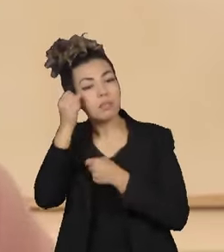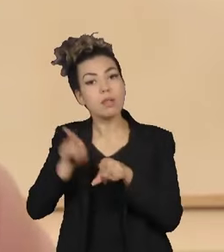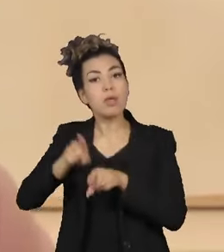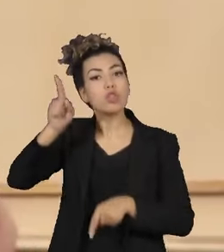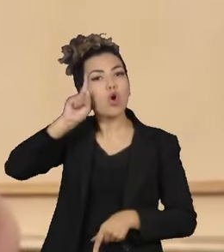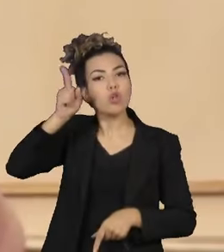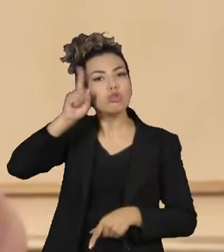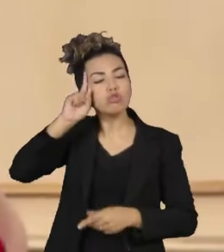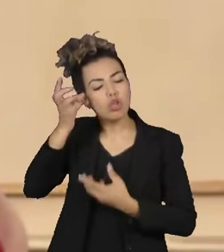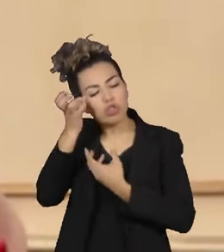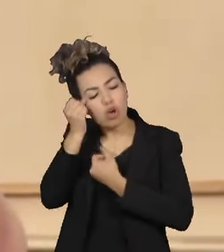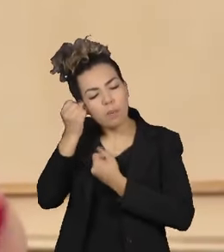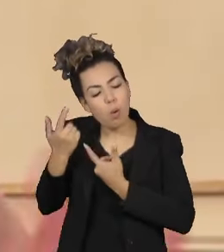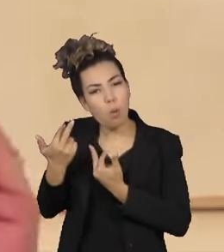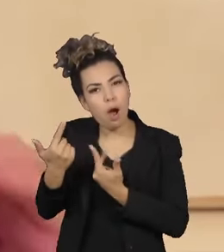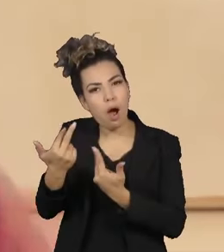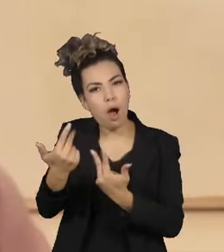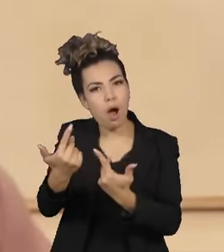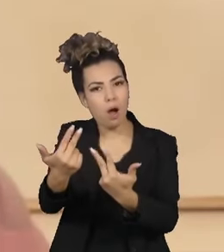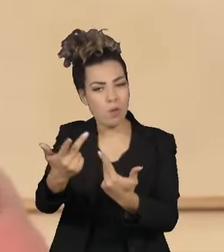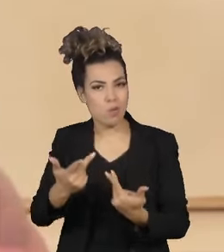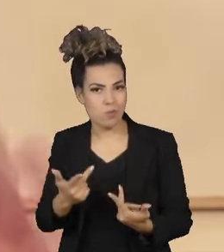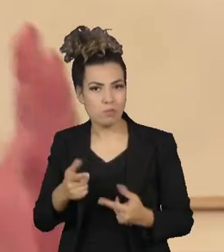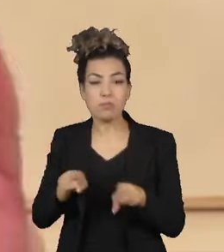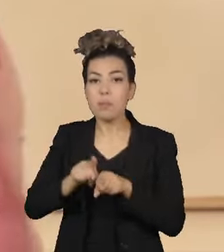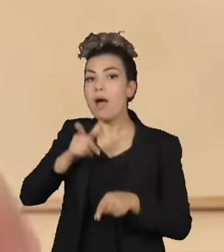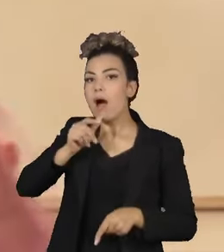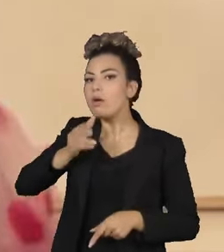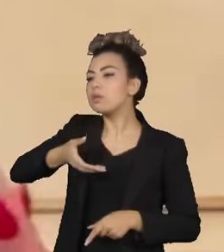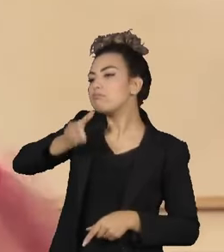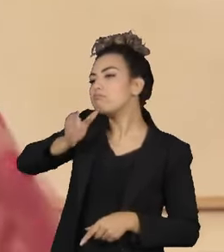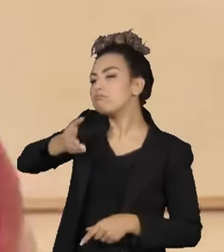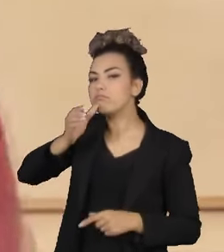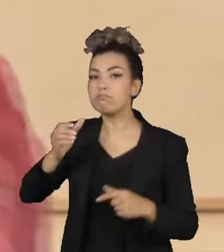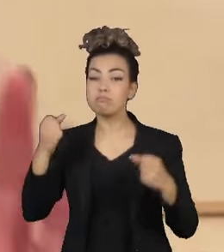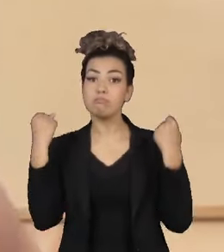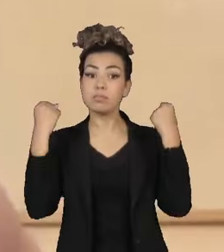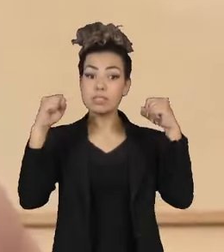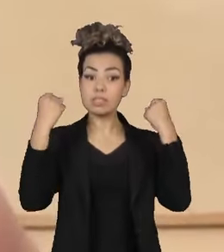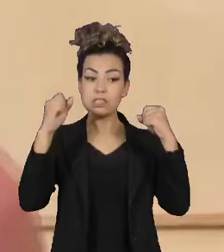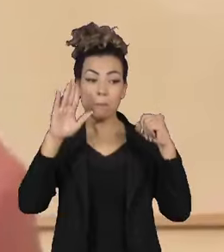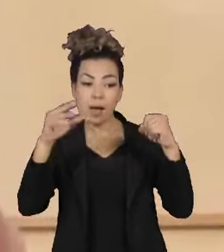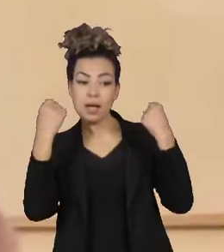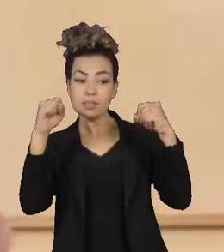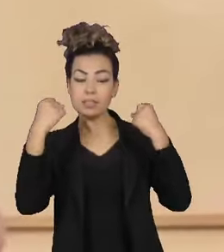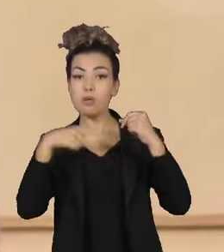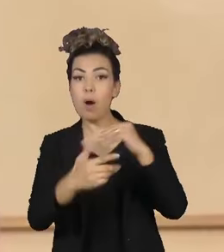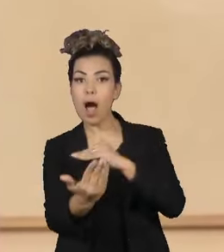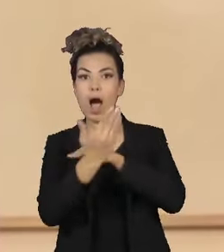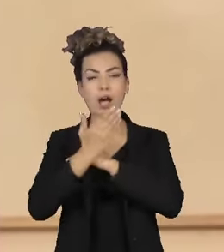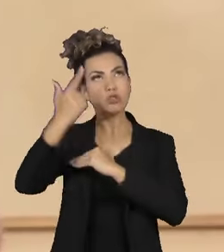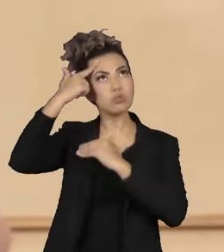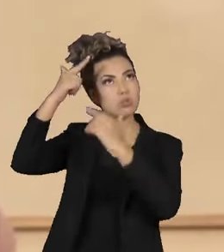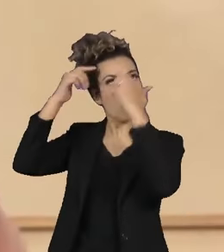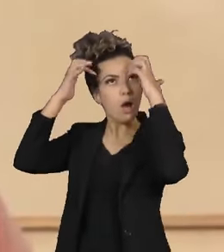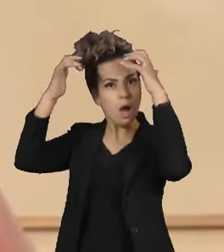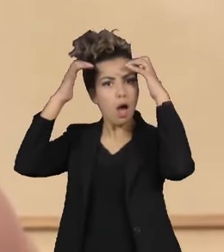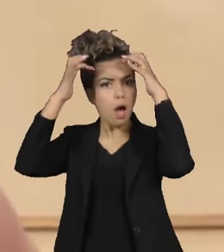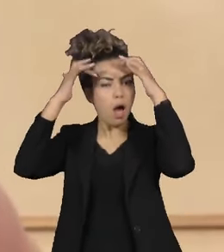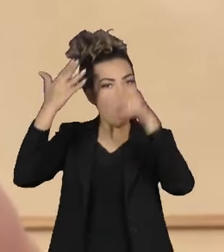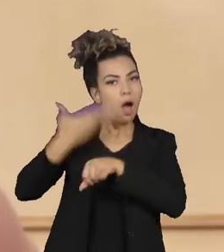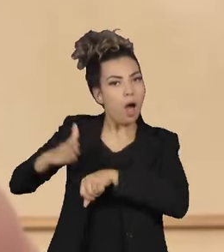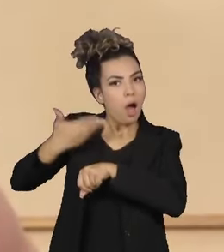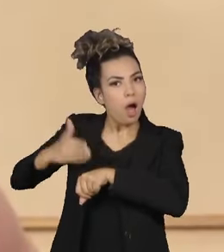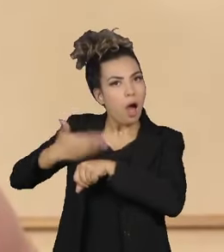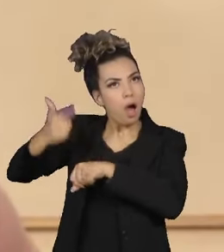de sono, beba com moderação. Fazer exercício para a mente, fazer exercício físico e